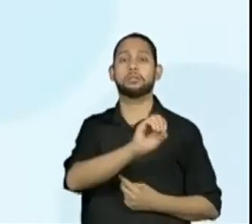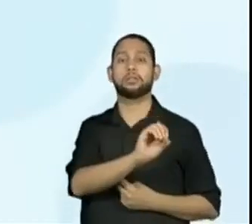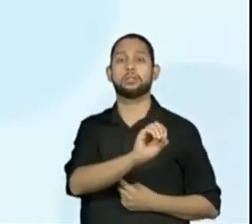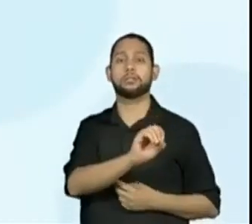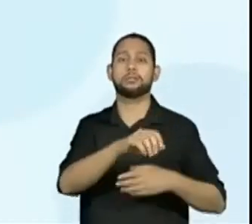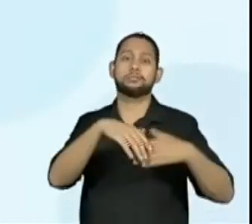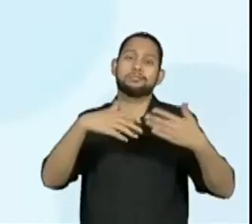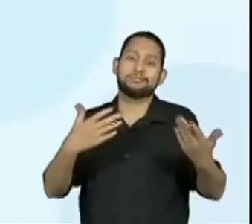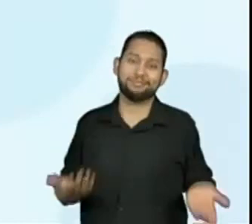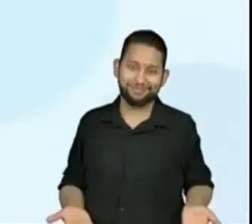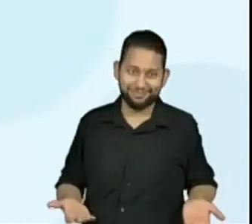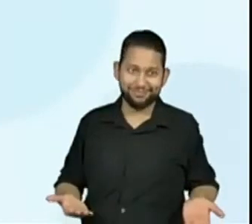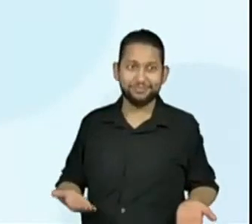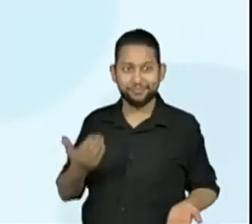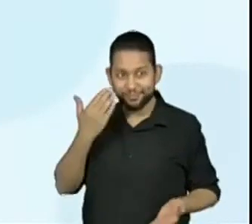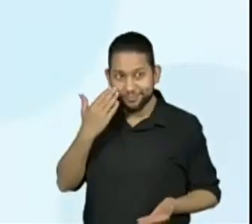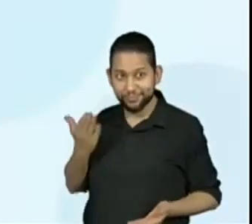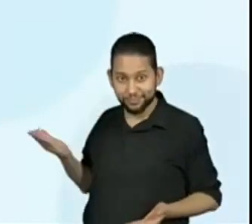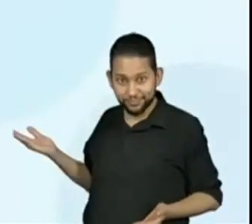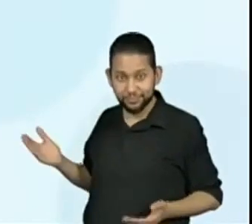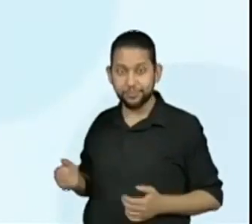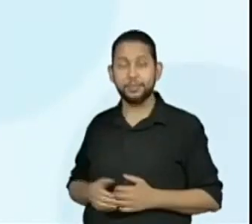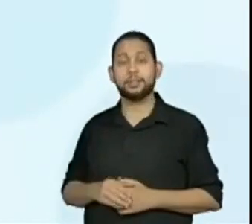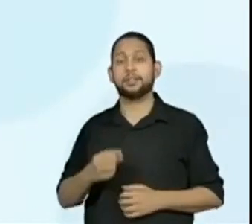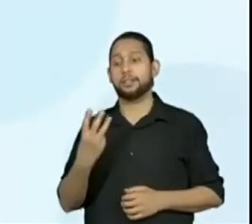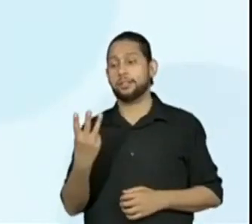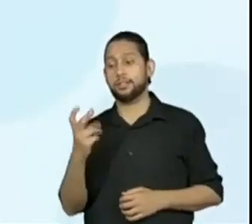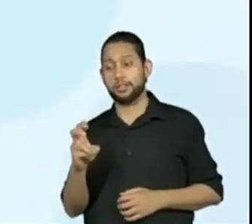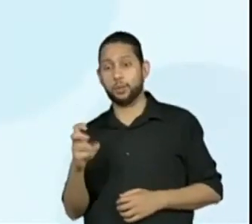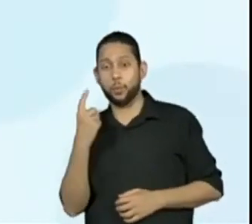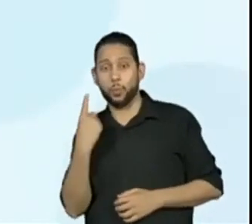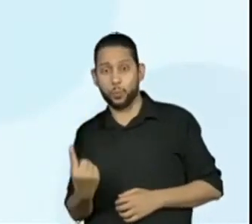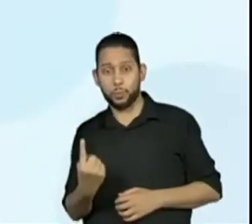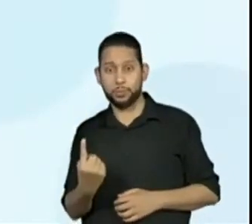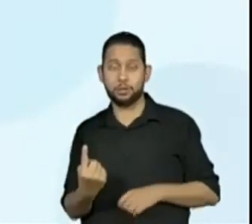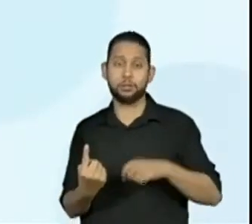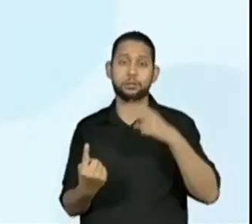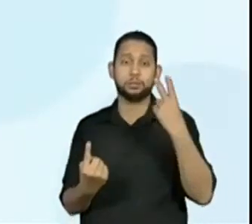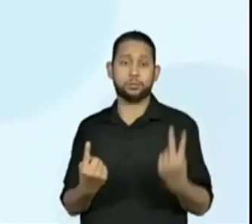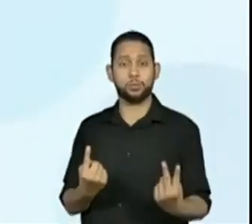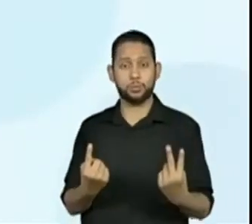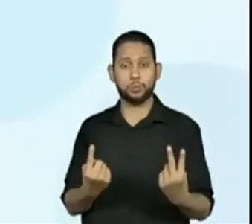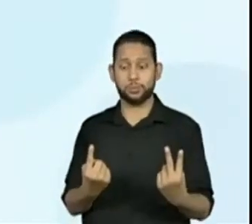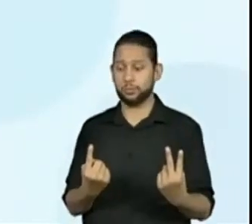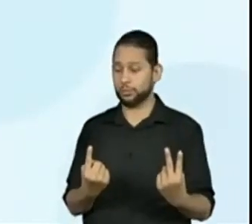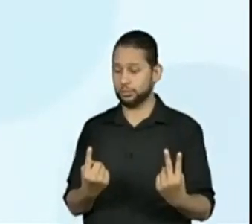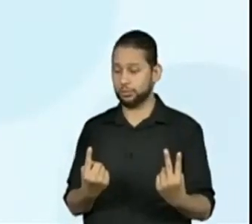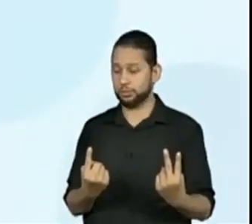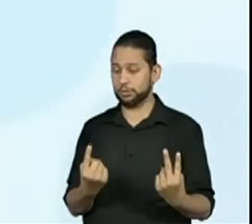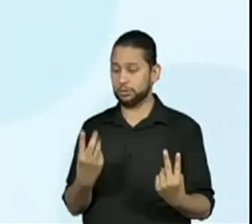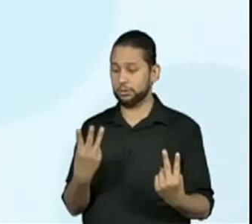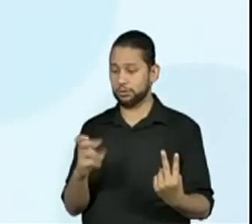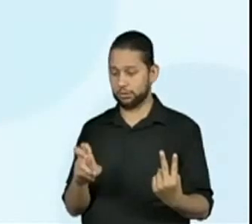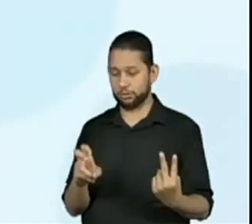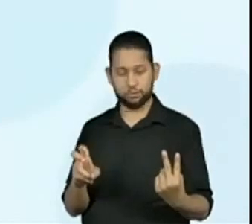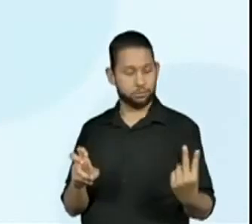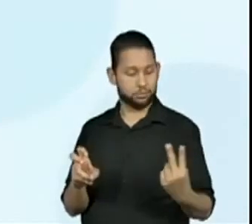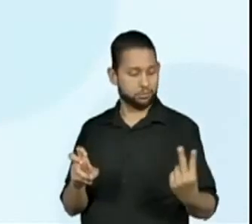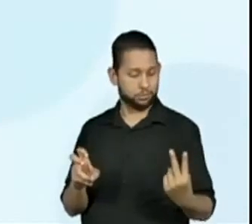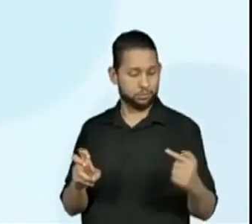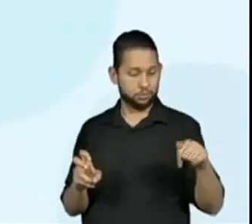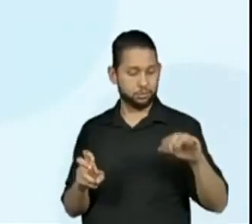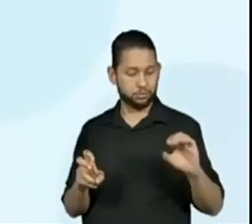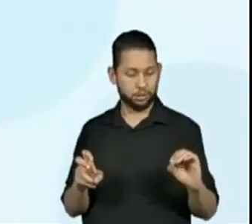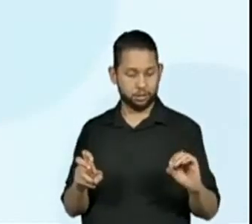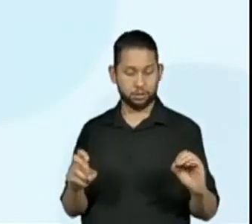Portanto, vamos lá, no final. 35, que é uma parte, mais 70, que é igual a